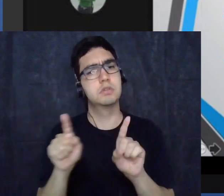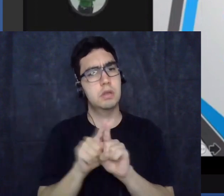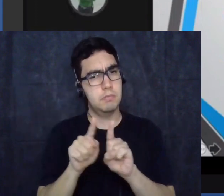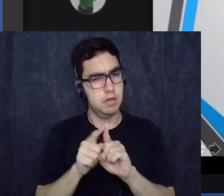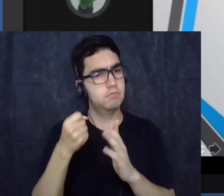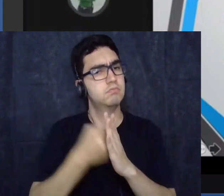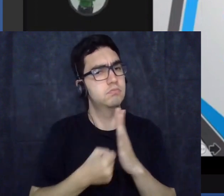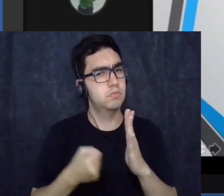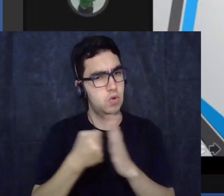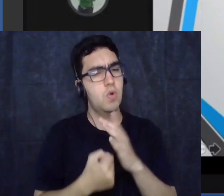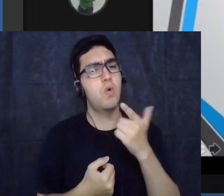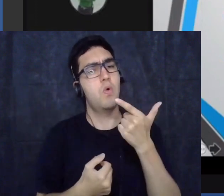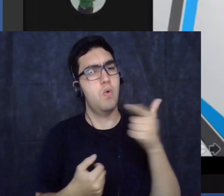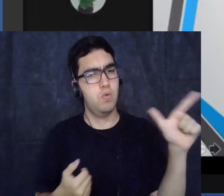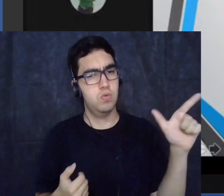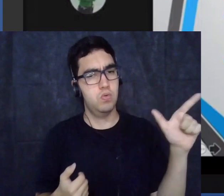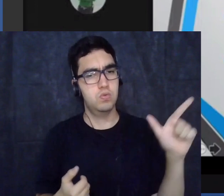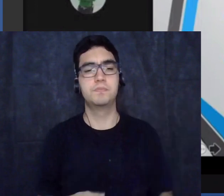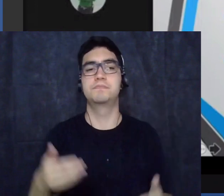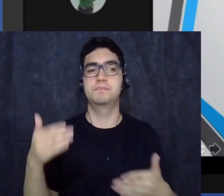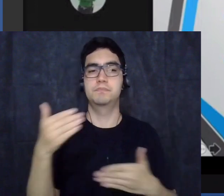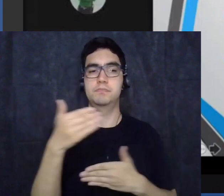o próximo slide,